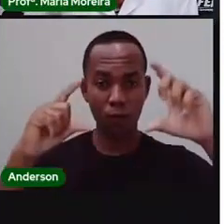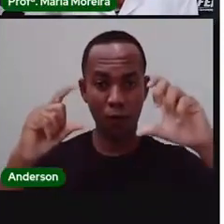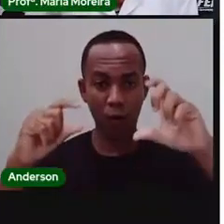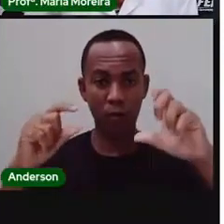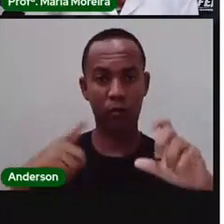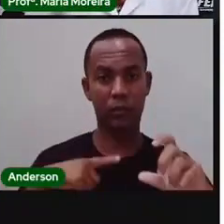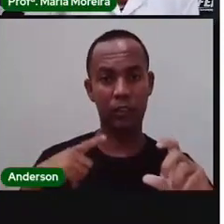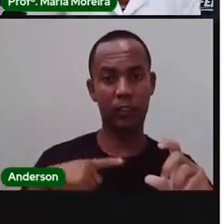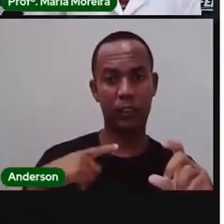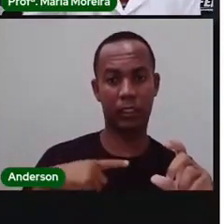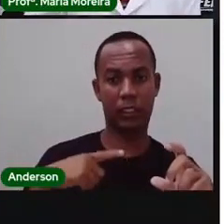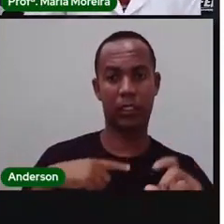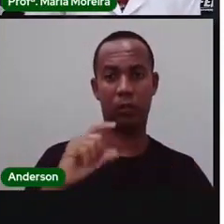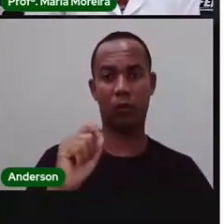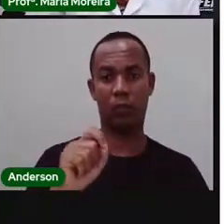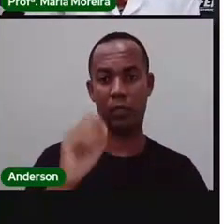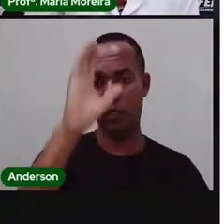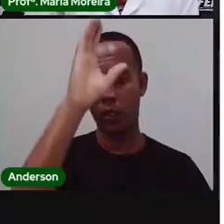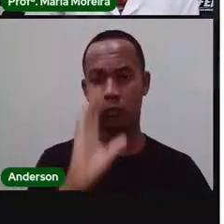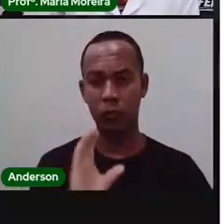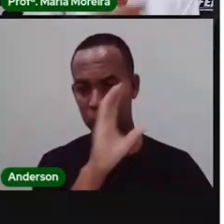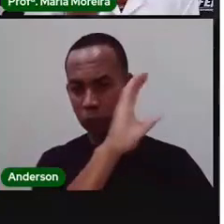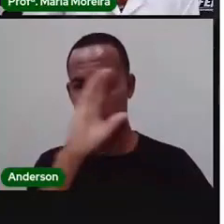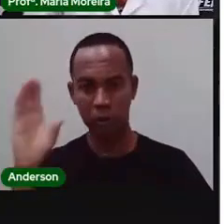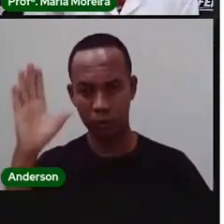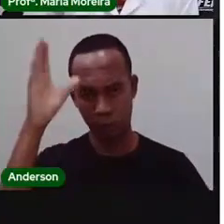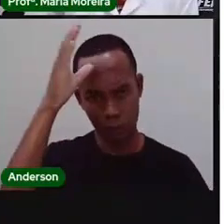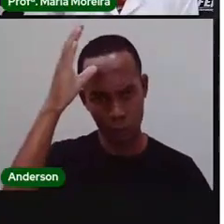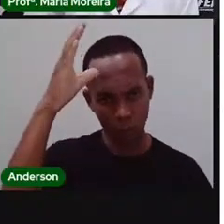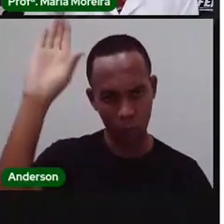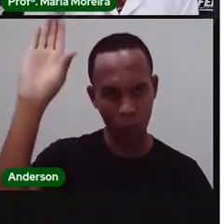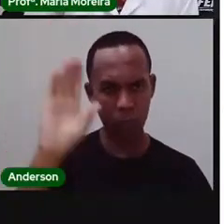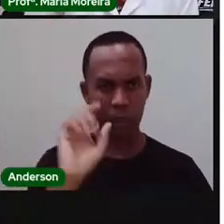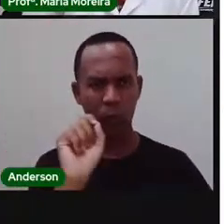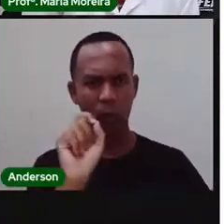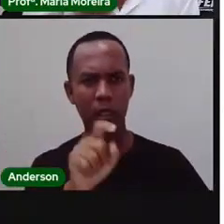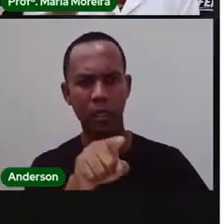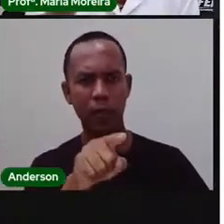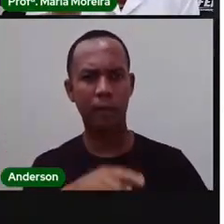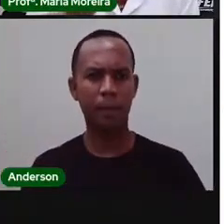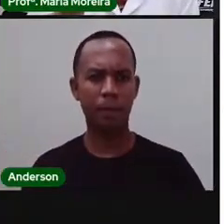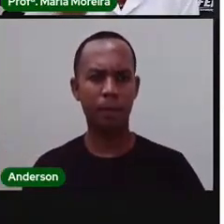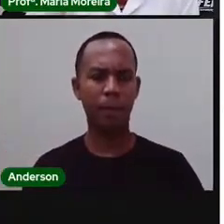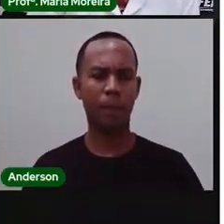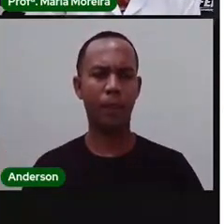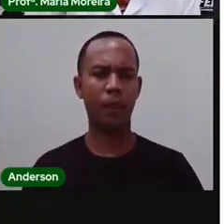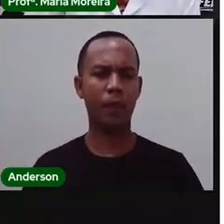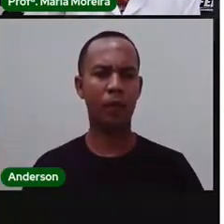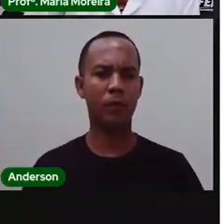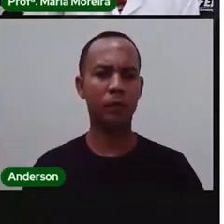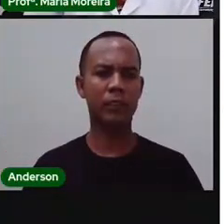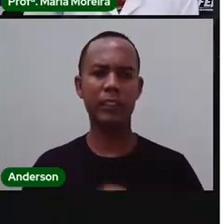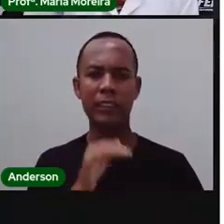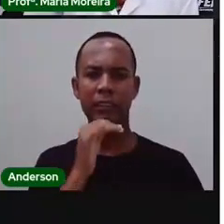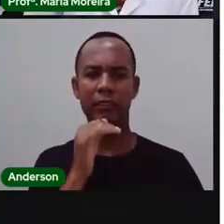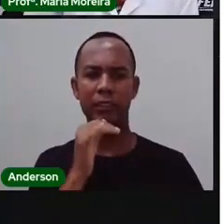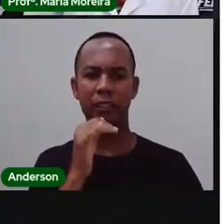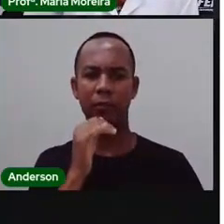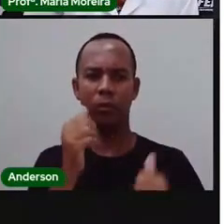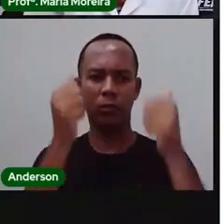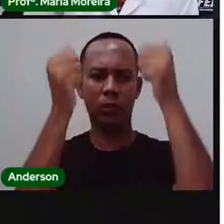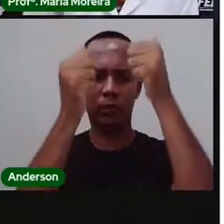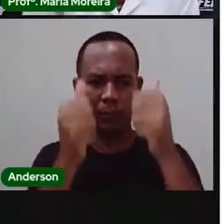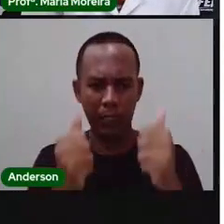religiosos, na verdade, dentro da nossa cidade. A primeira foto vai falar sobre, é uma foto da procissão de Nossa Senhora